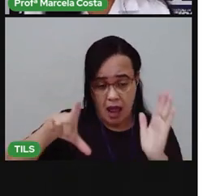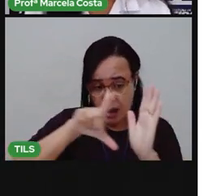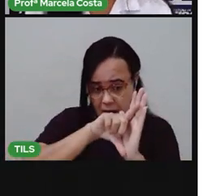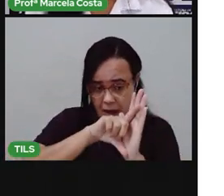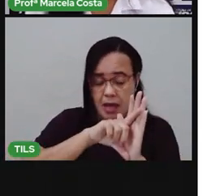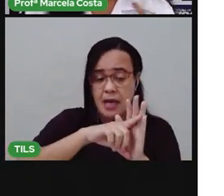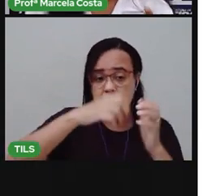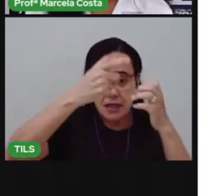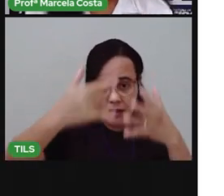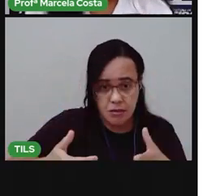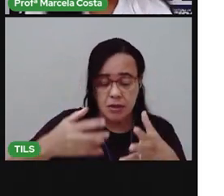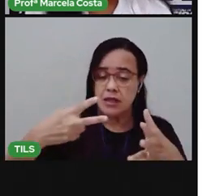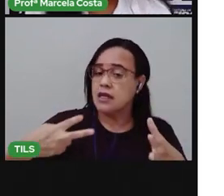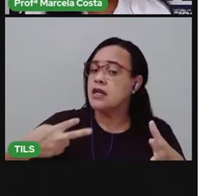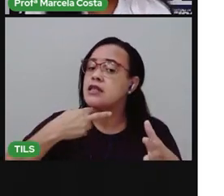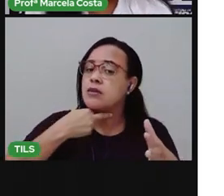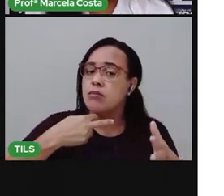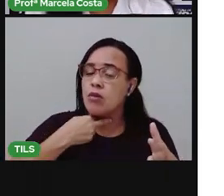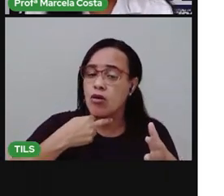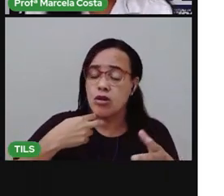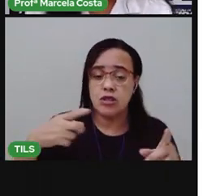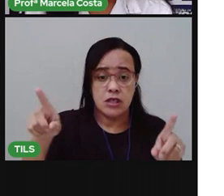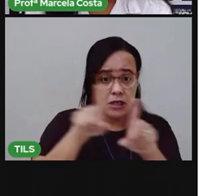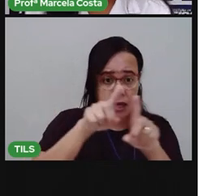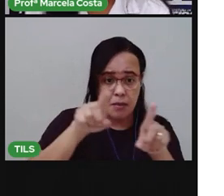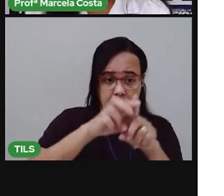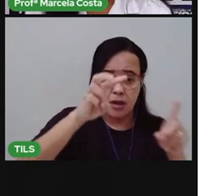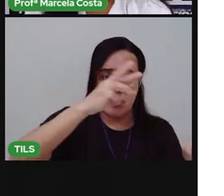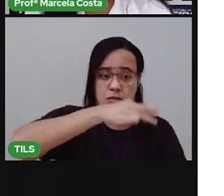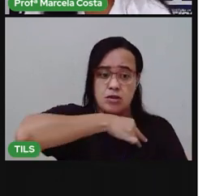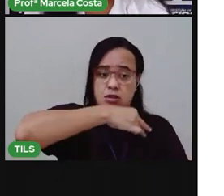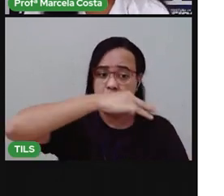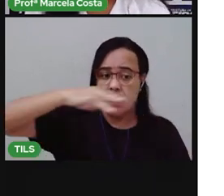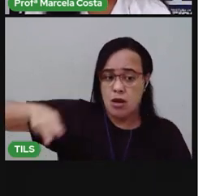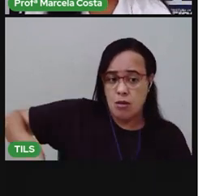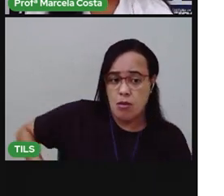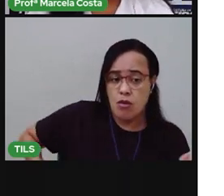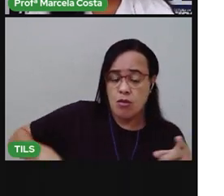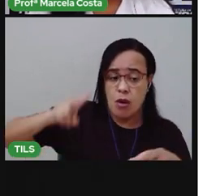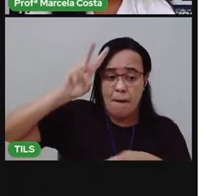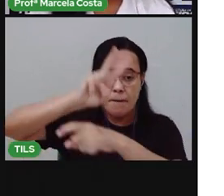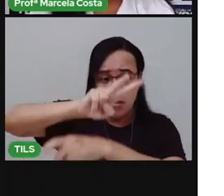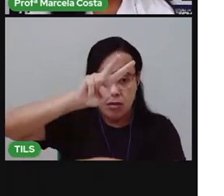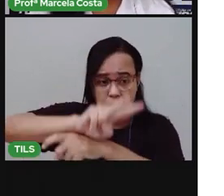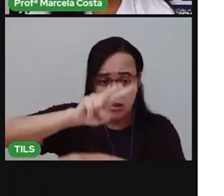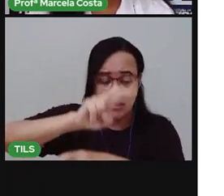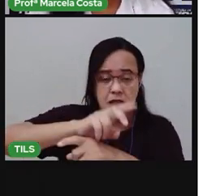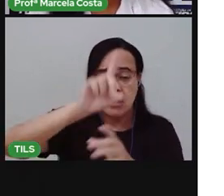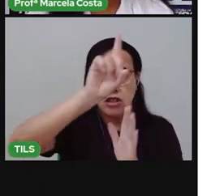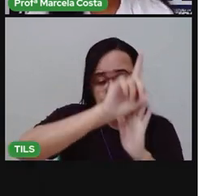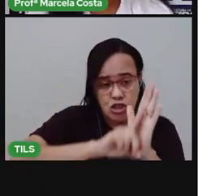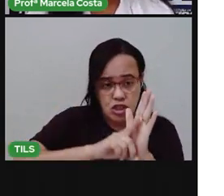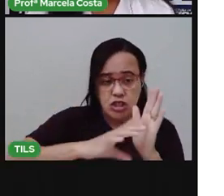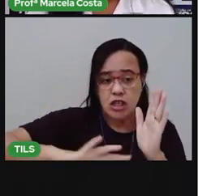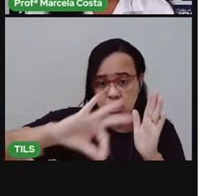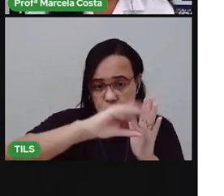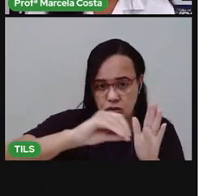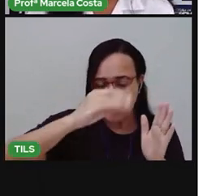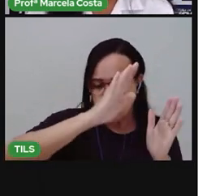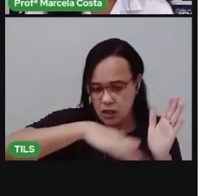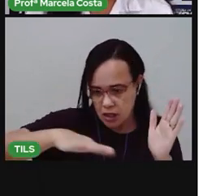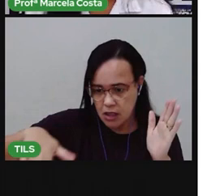Inclusive, o Ministério Público. Que é um órgão que protege os nossos direitos. Pode ser acionado.